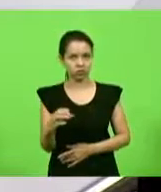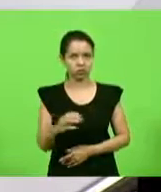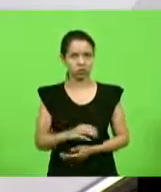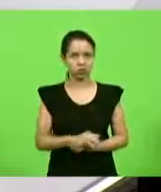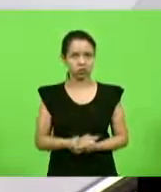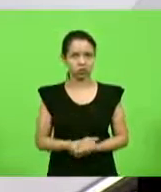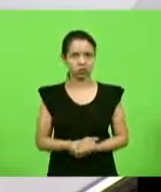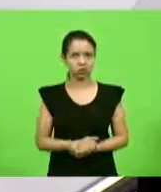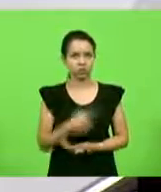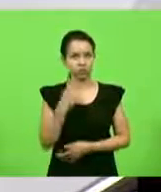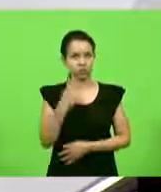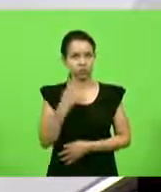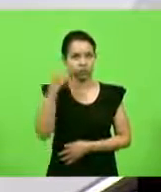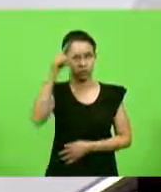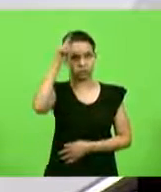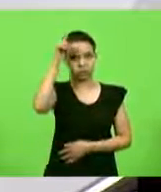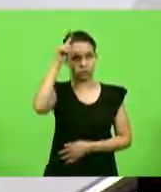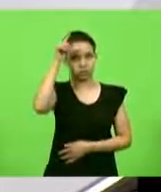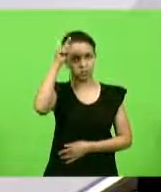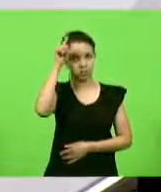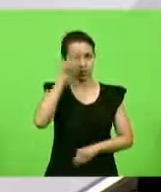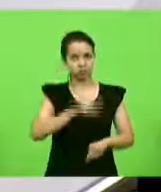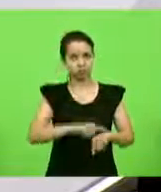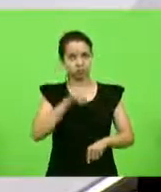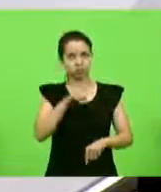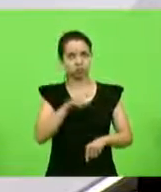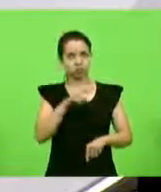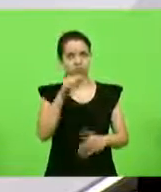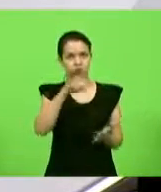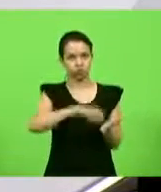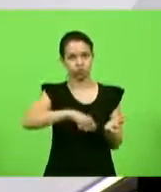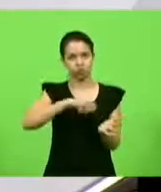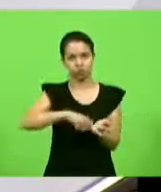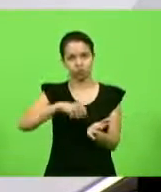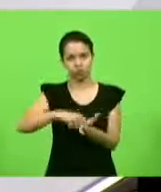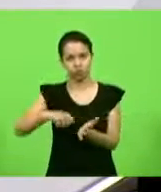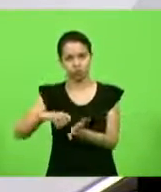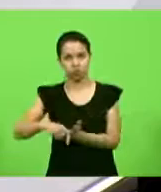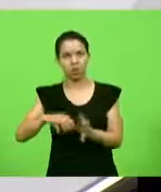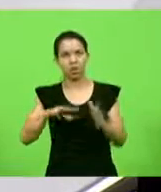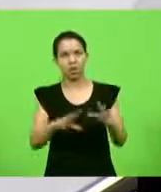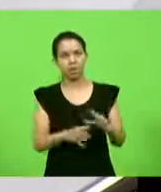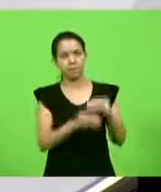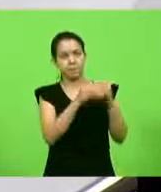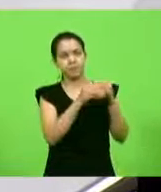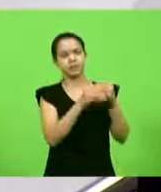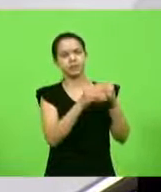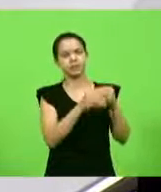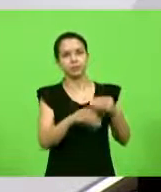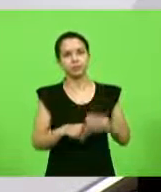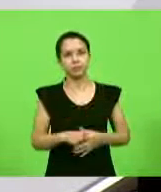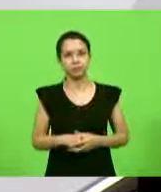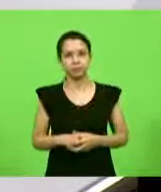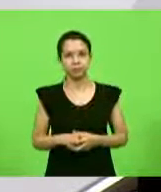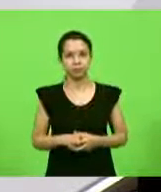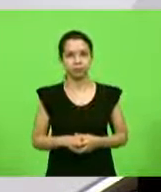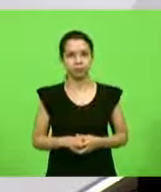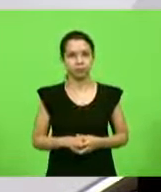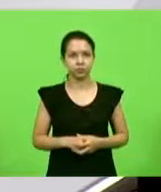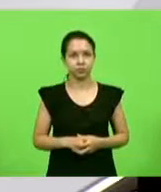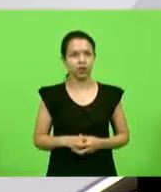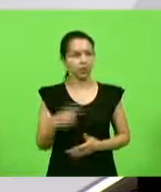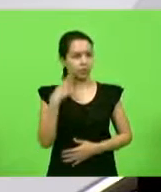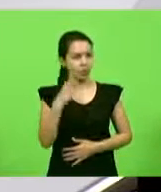o deputado Sargento Lima, que de imediato subscreveu a nossa emenda, ou as emendas, a